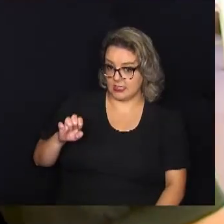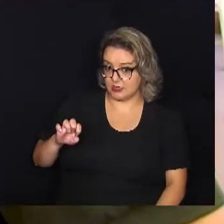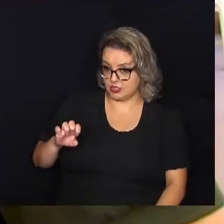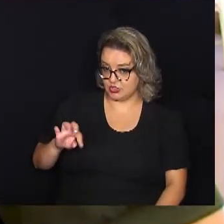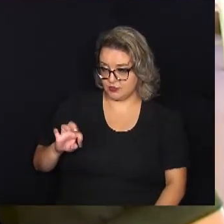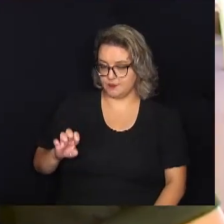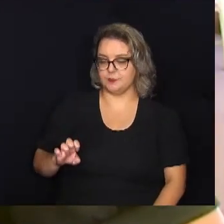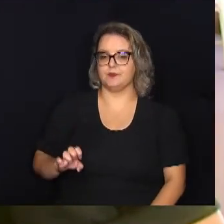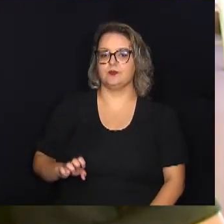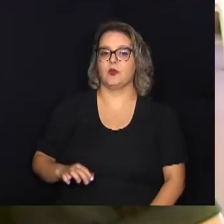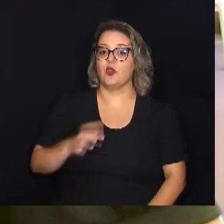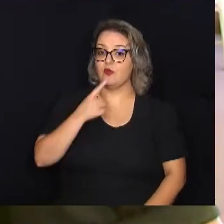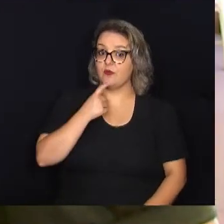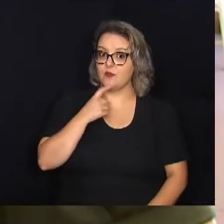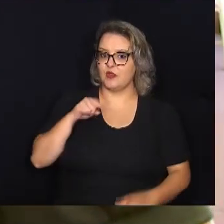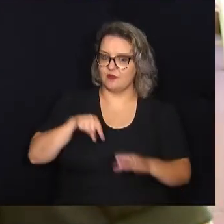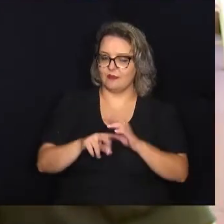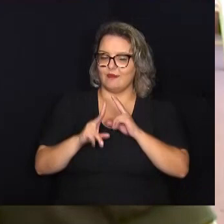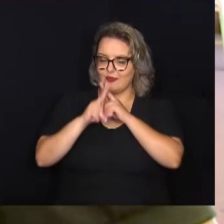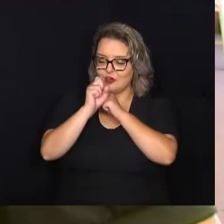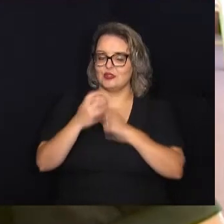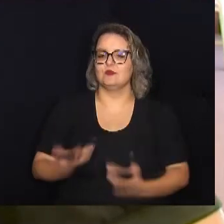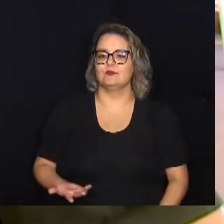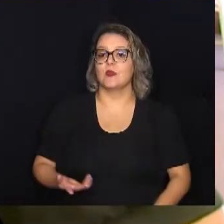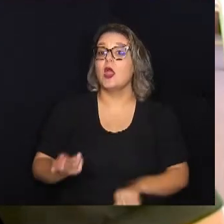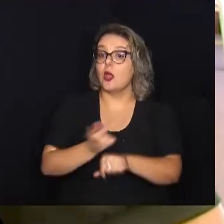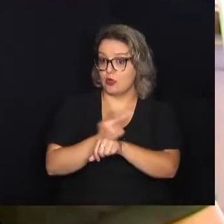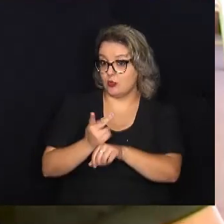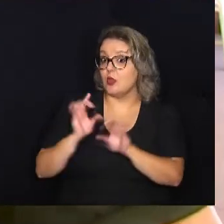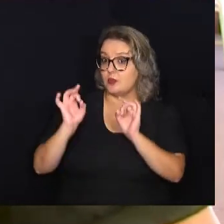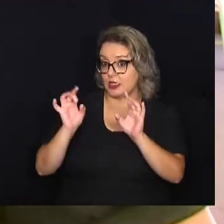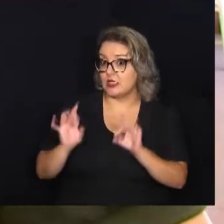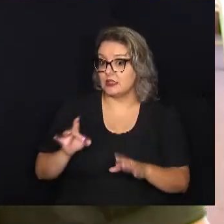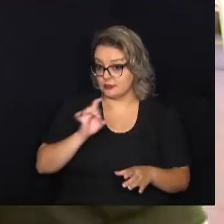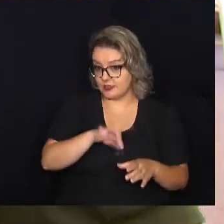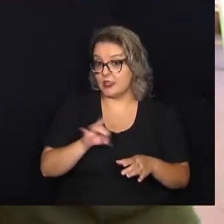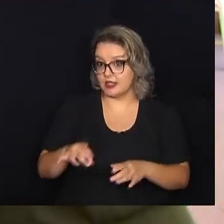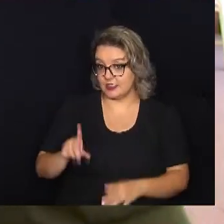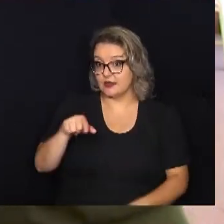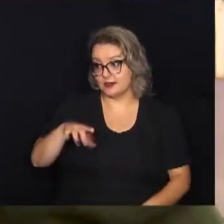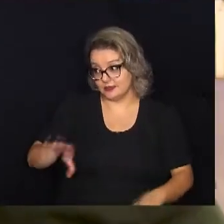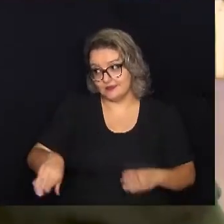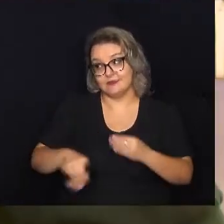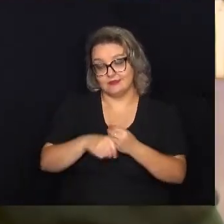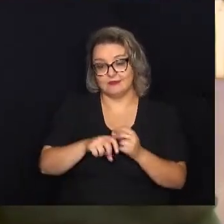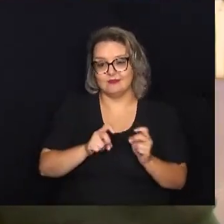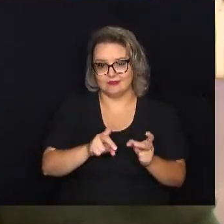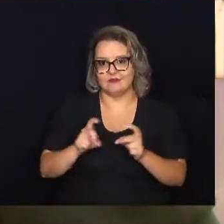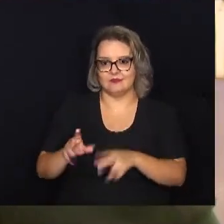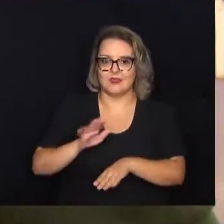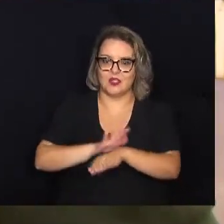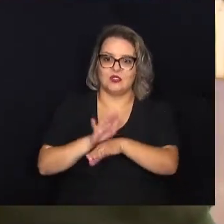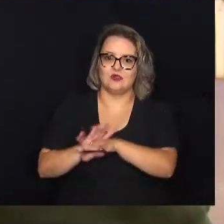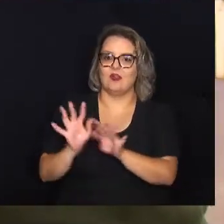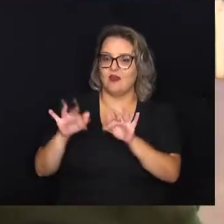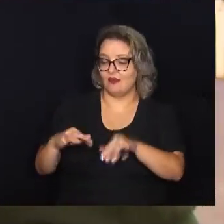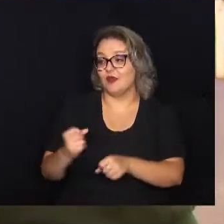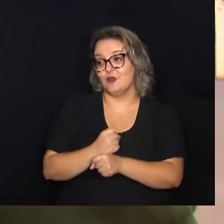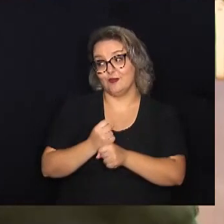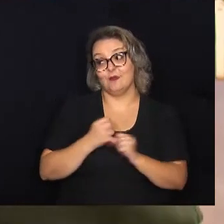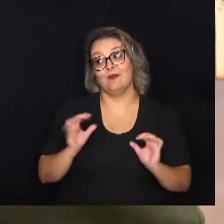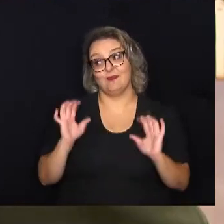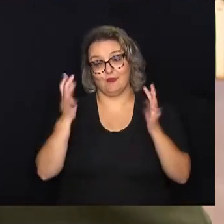acredita que essa procura dessas plantas específicas agrega nas vendas aqui. Fim de ano, festa,